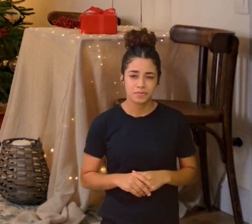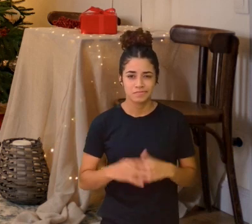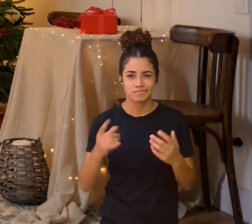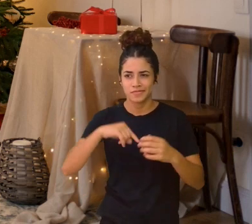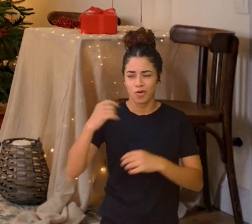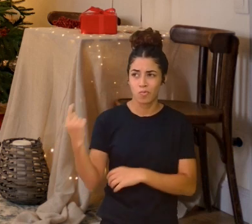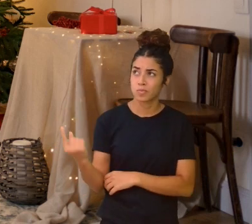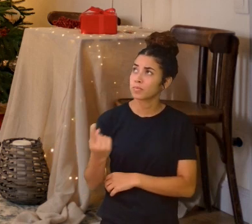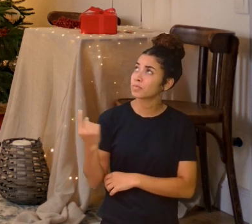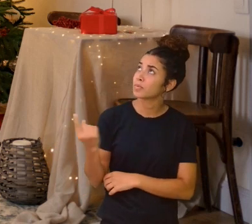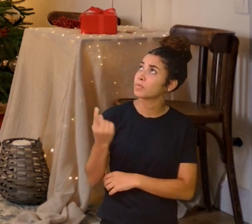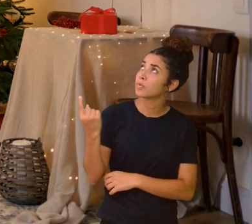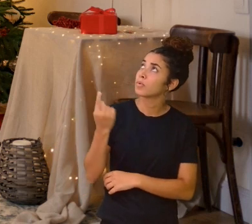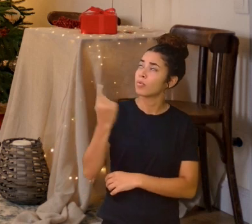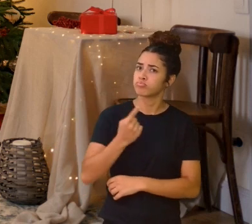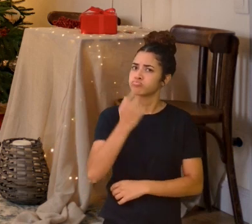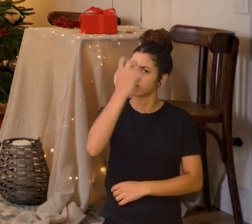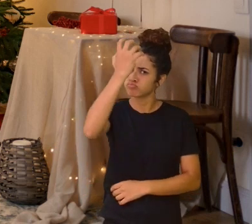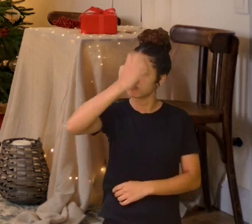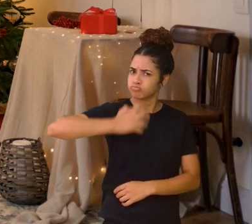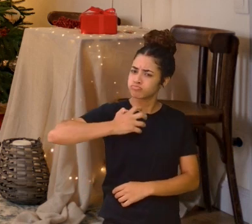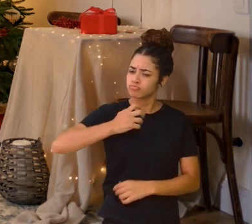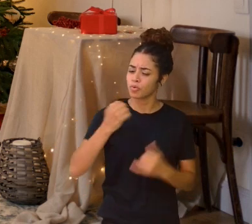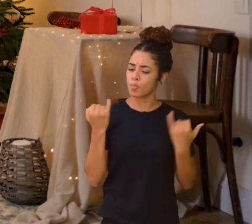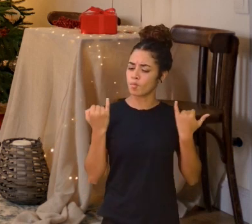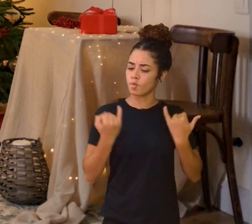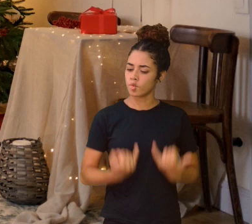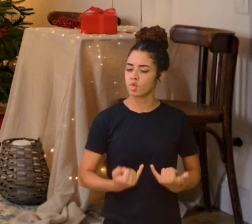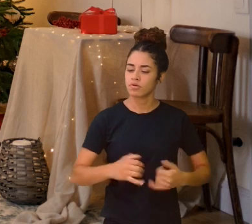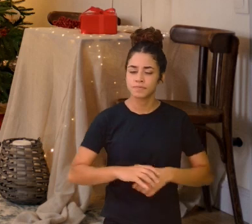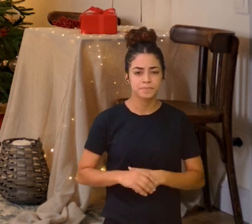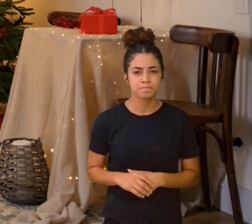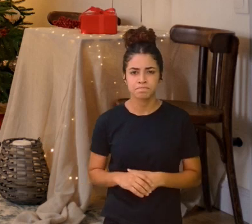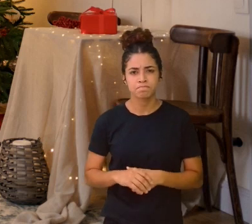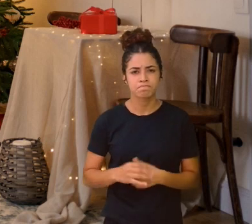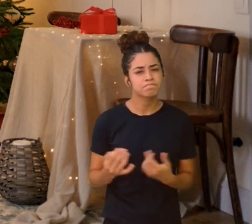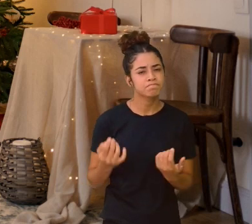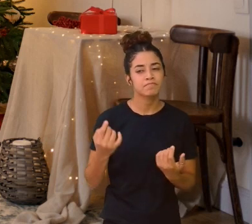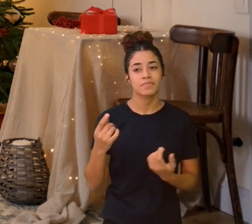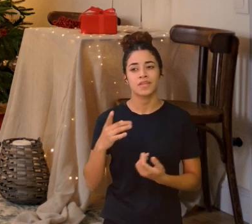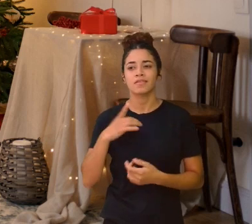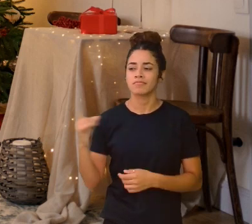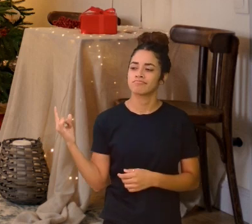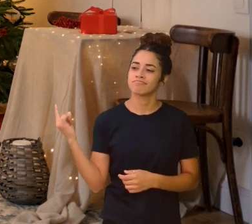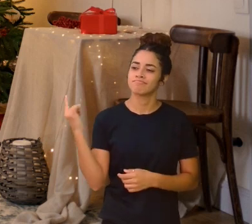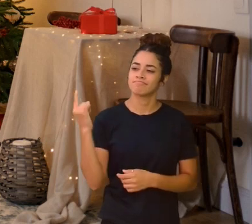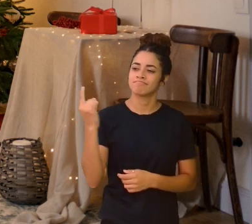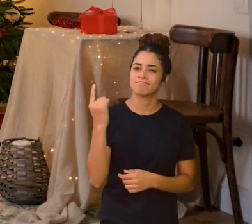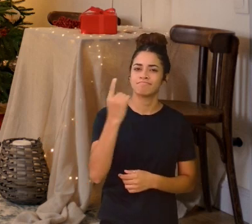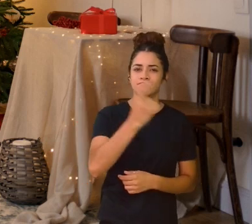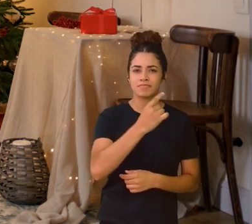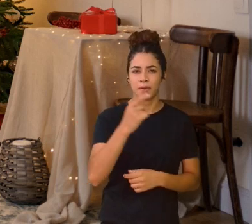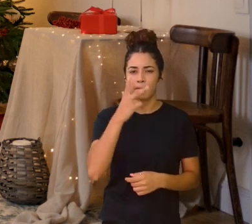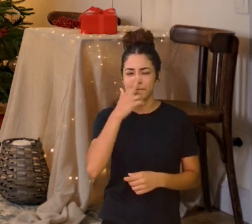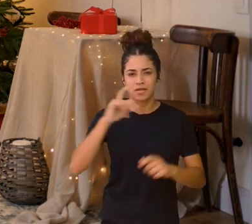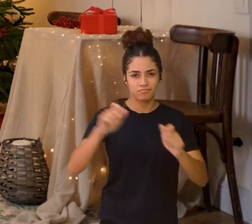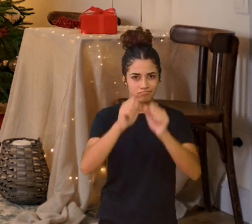alto, sério e bem magrinho Veio parecendo um mago,